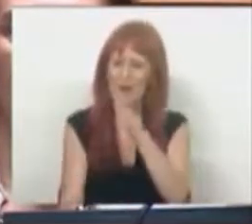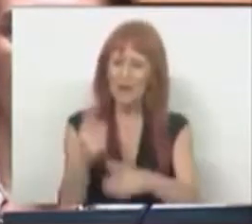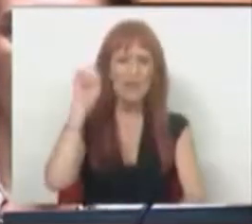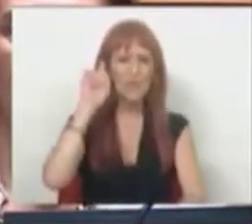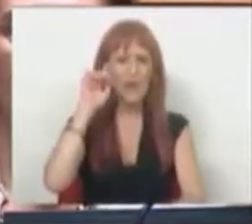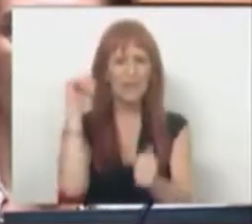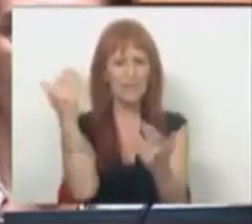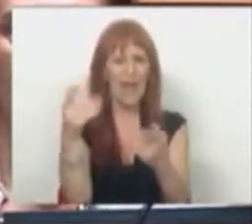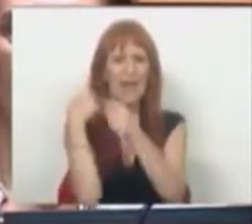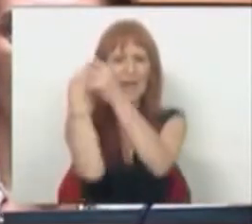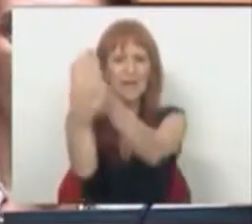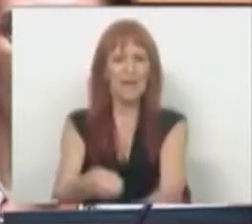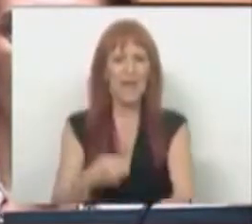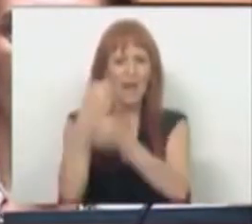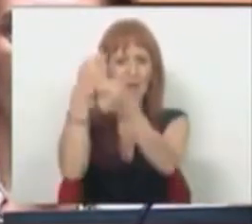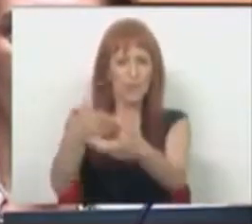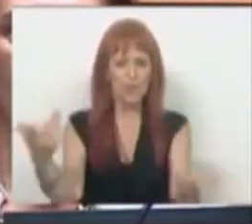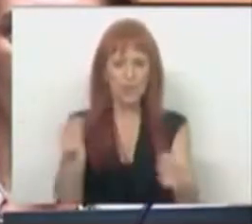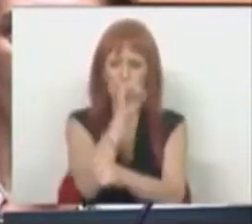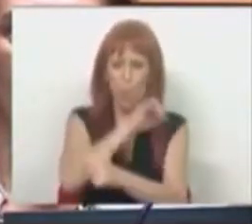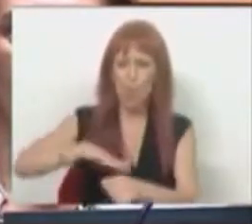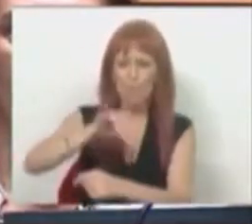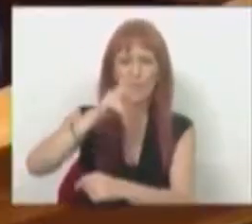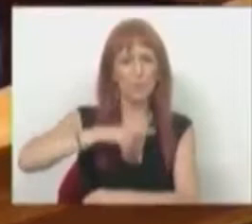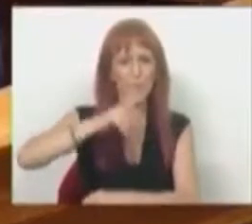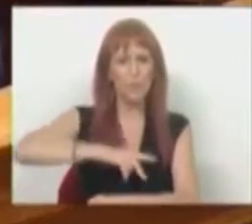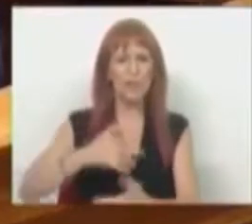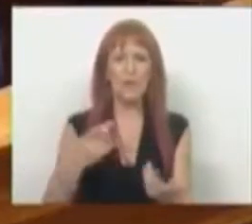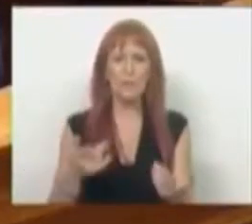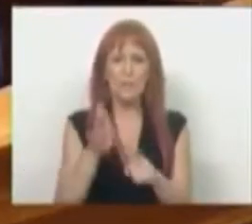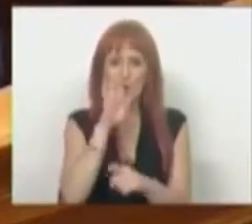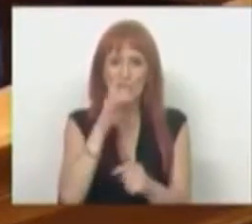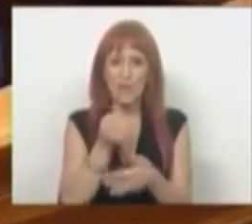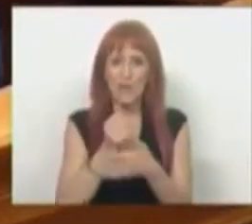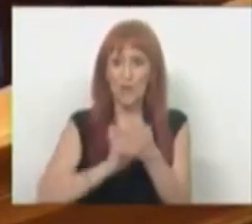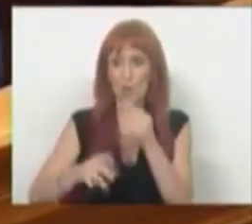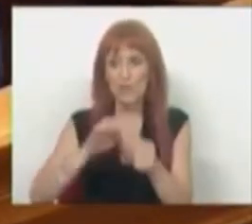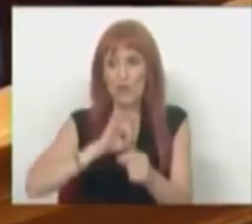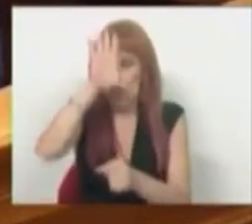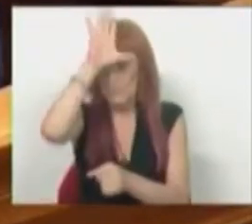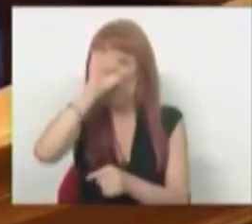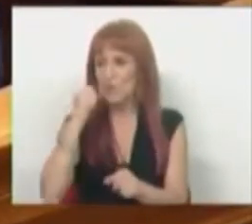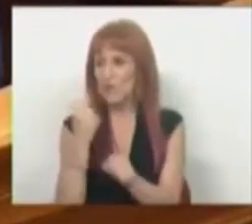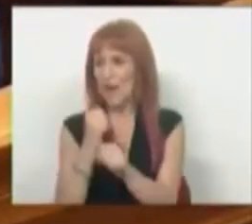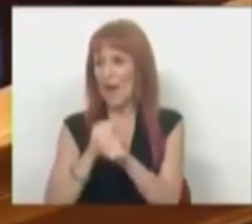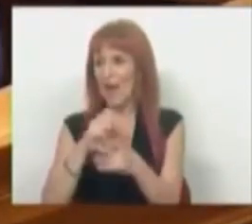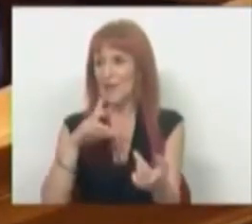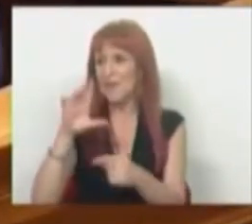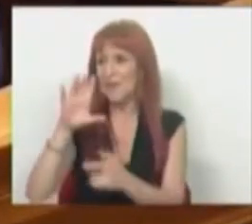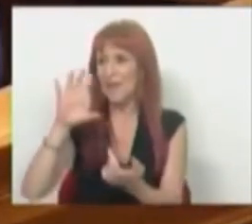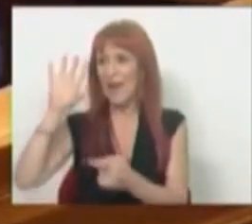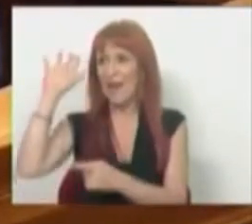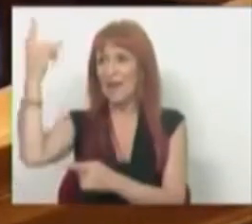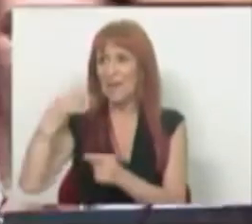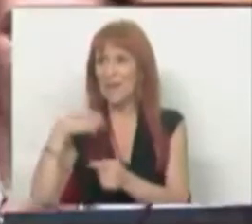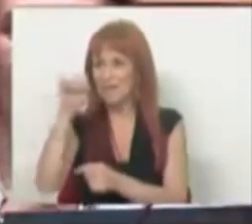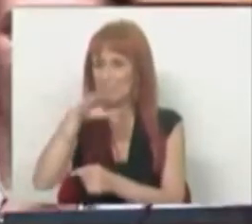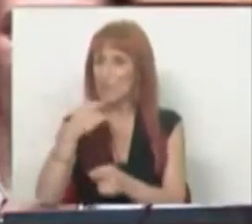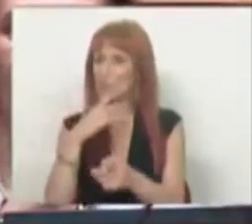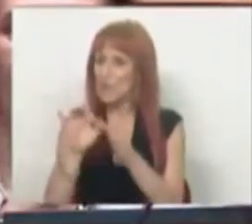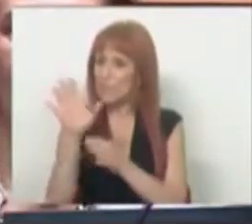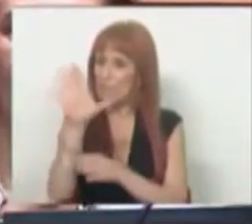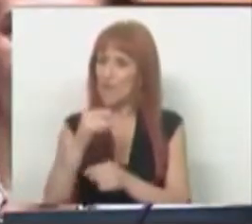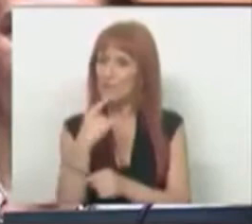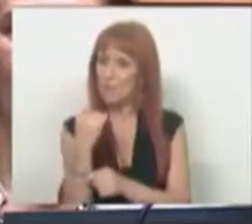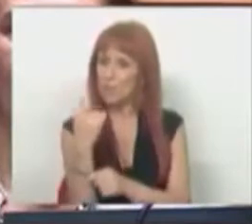valor na agricultura e no ambiente em Portugal. Mas se for reenviar para o Ministro da Ação Climática e do Ambiente, também lhe digo que pode acrescentar mais